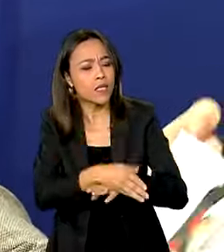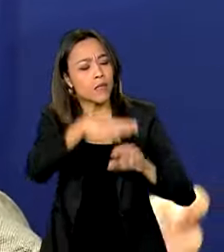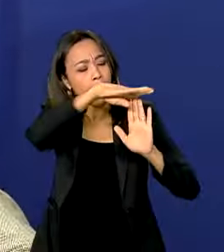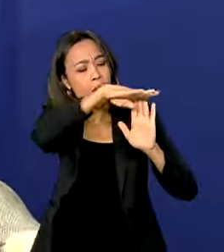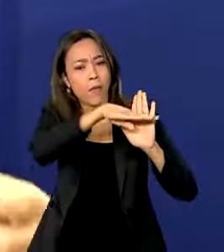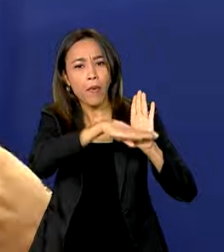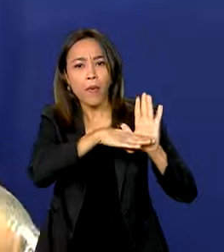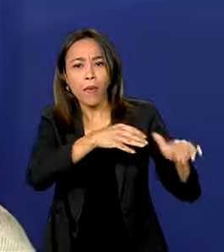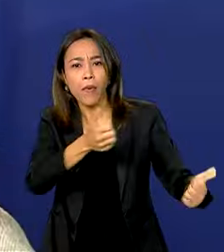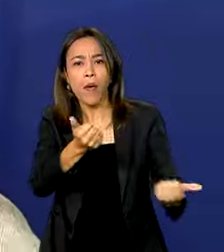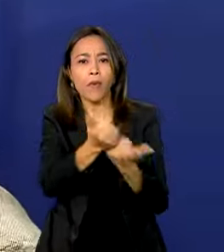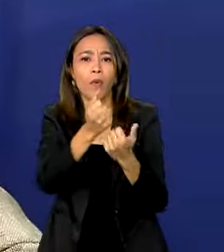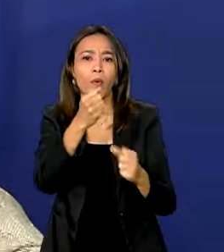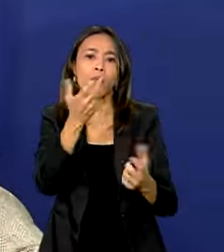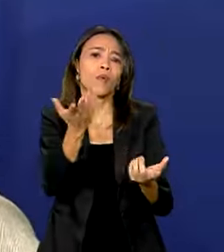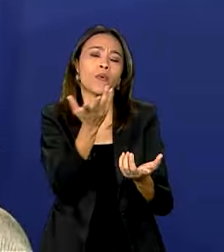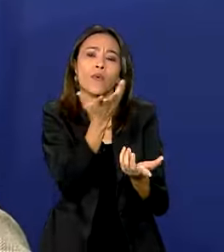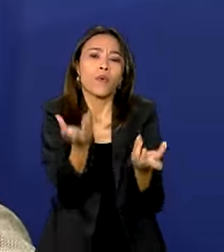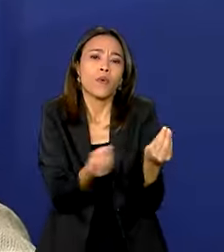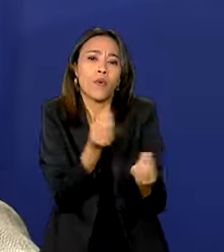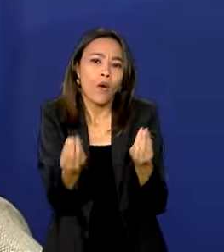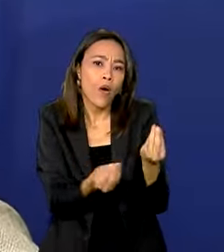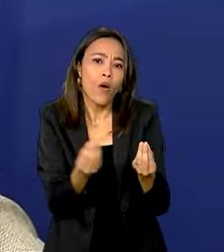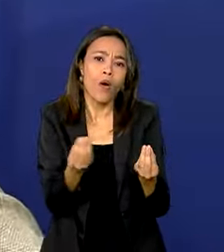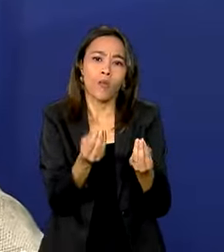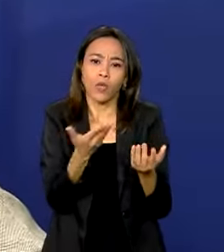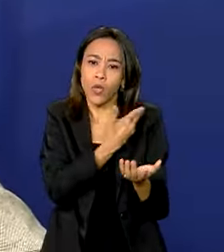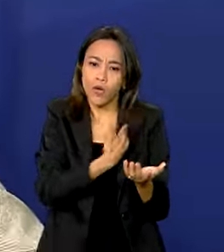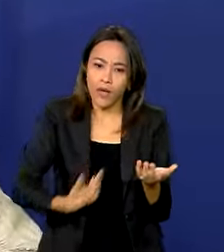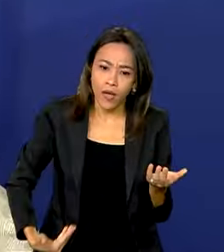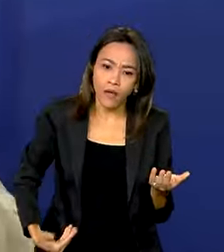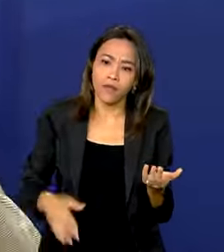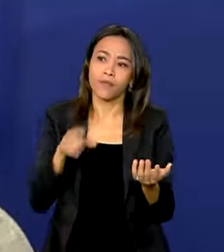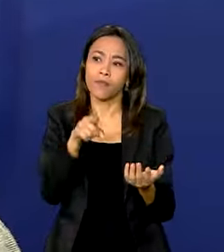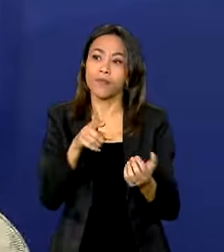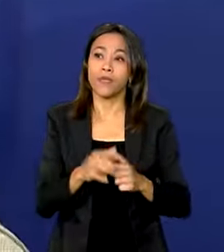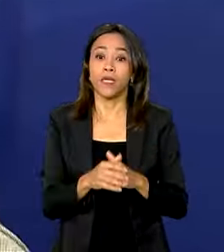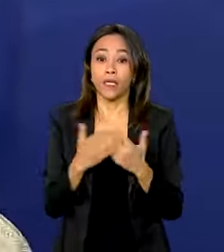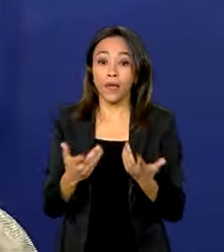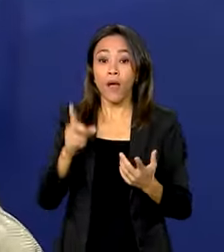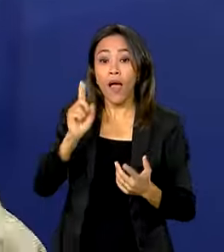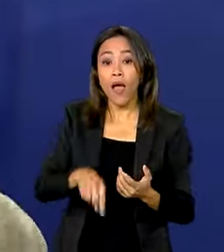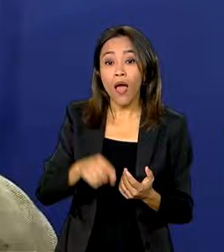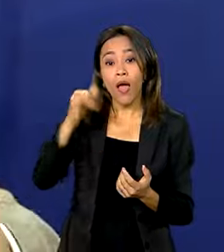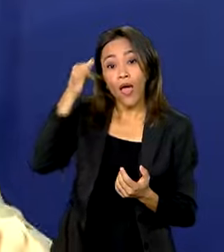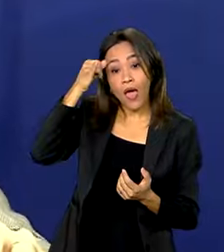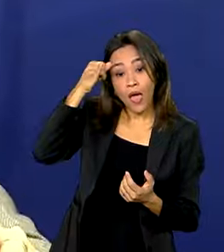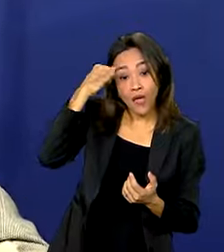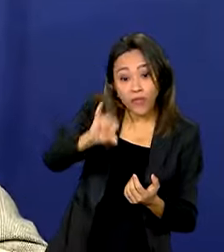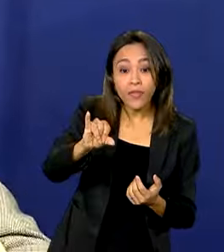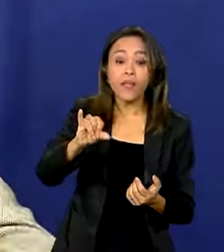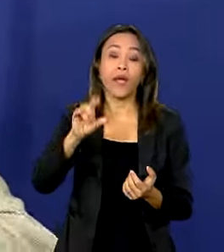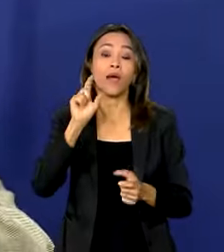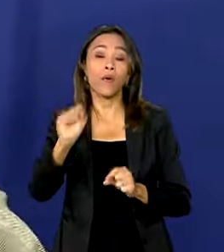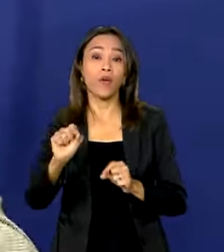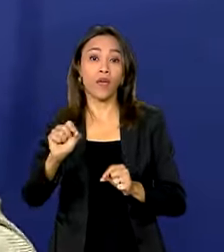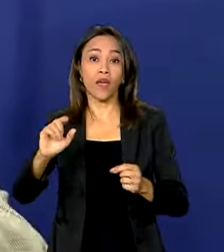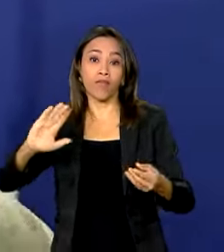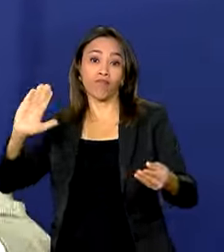benefícios. A nossa ideia com este programa é evitar a judicialização